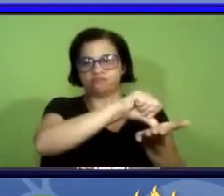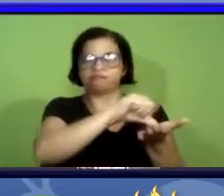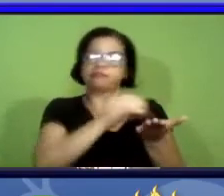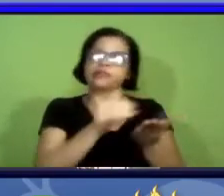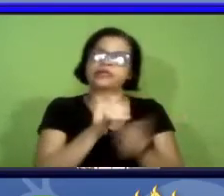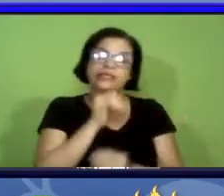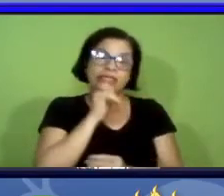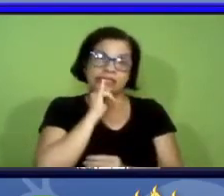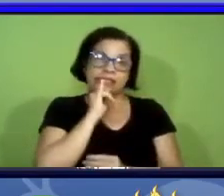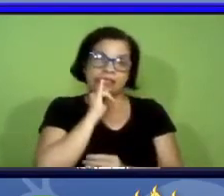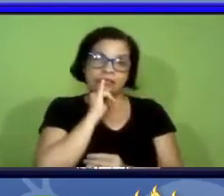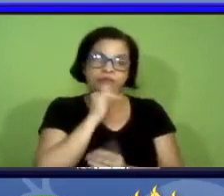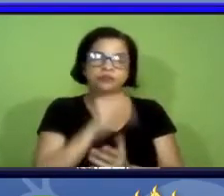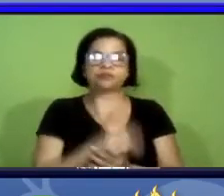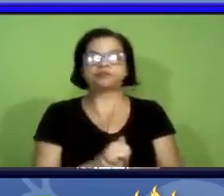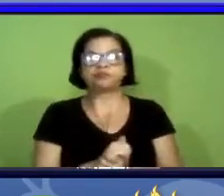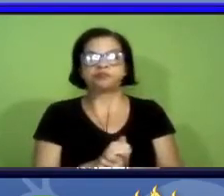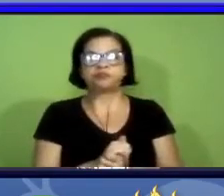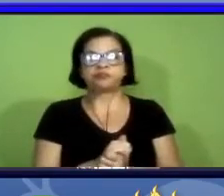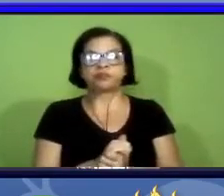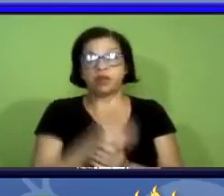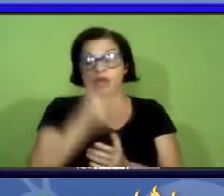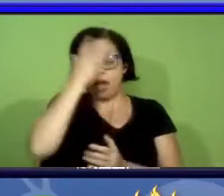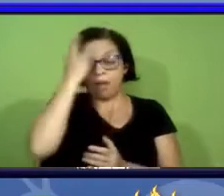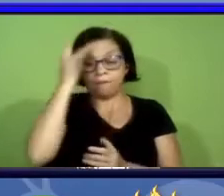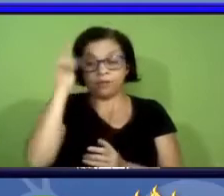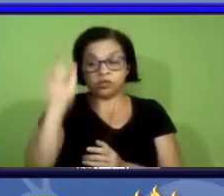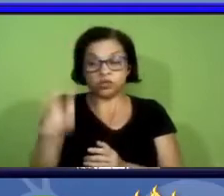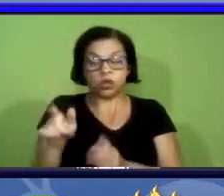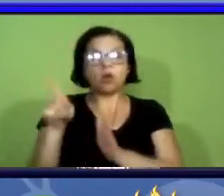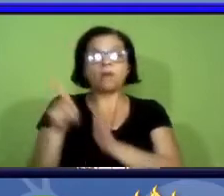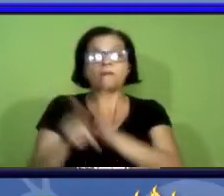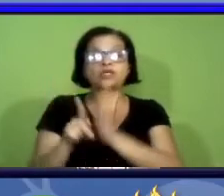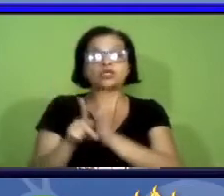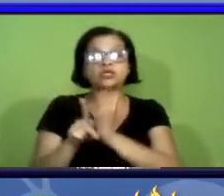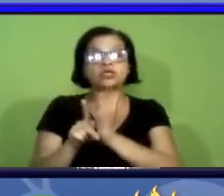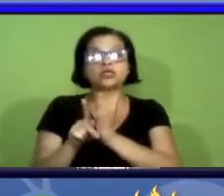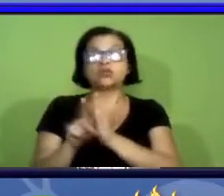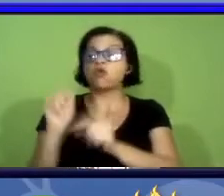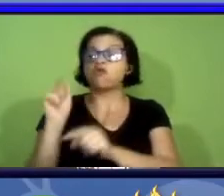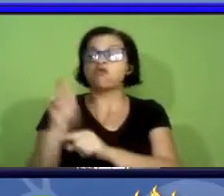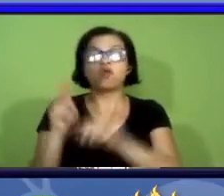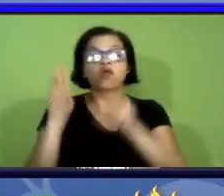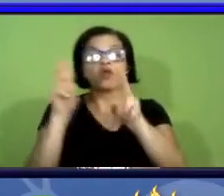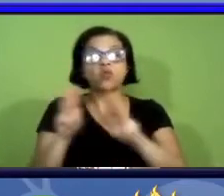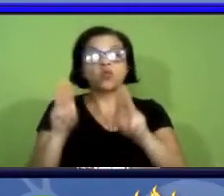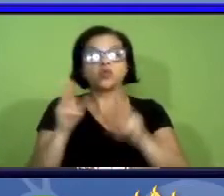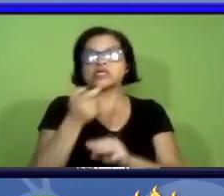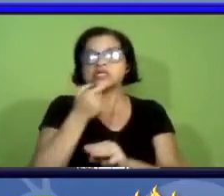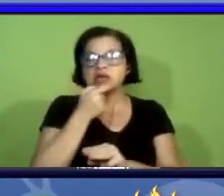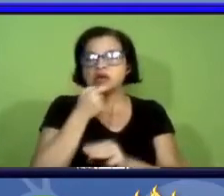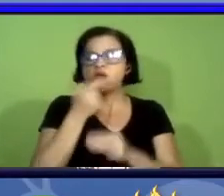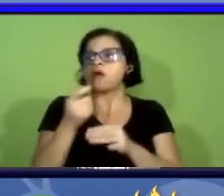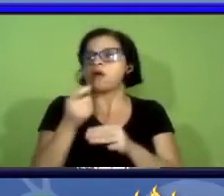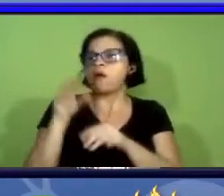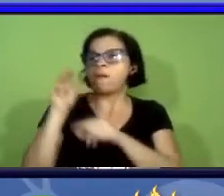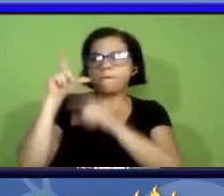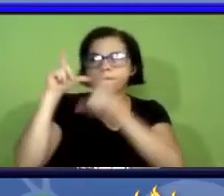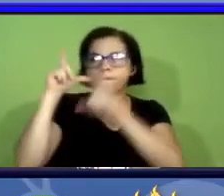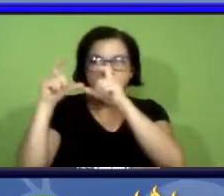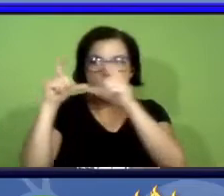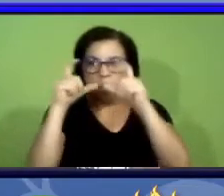exemplo o pesquisador foi até o museu britânico fotografou e colheu